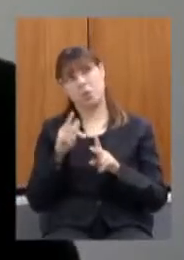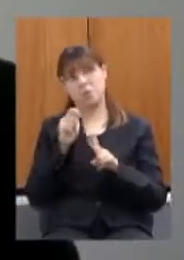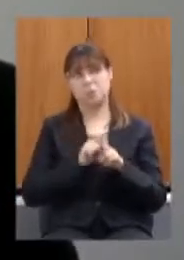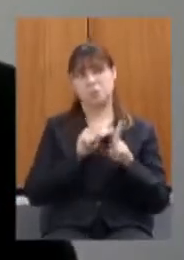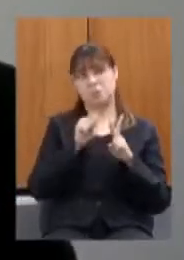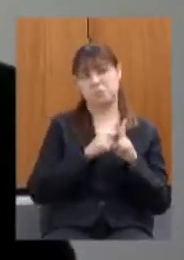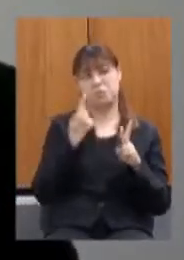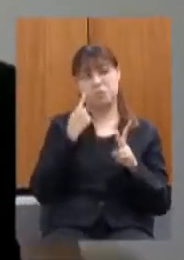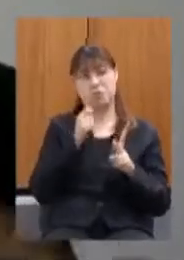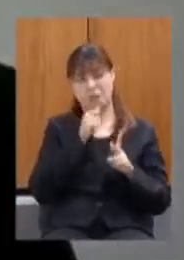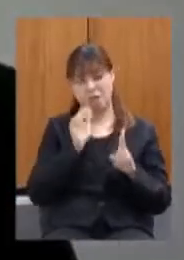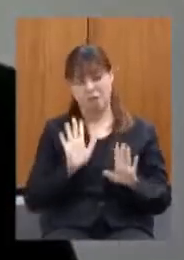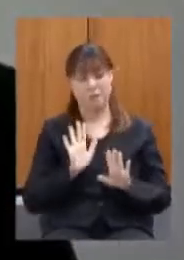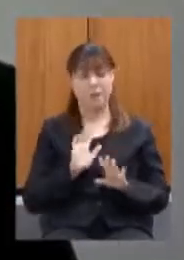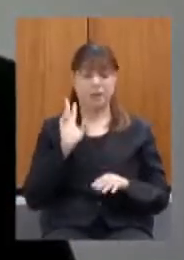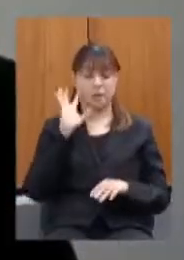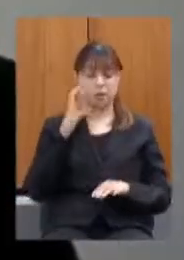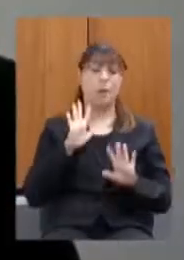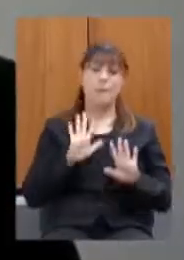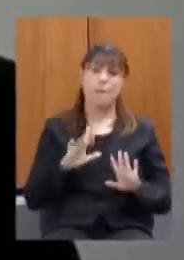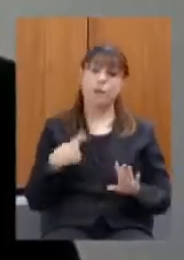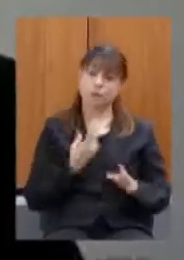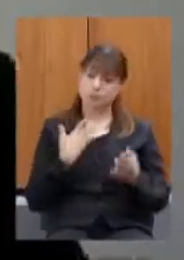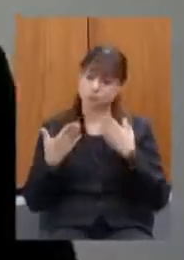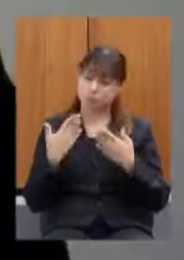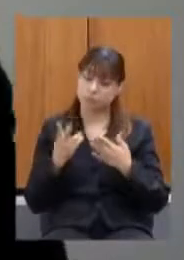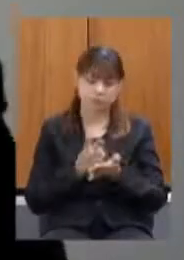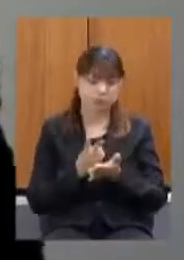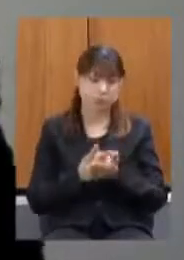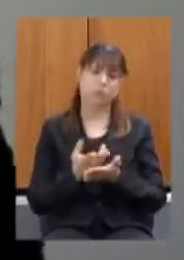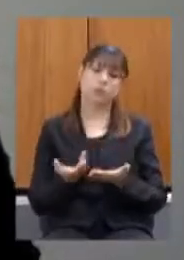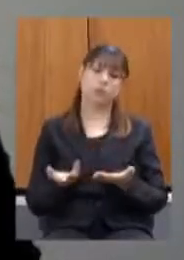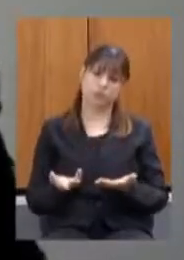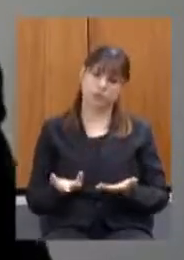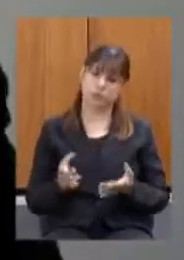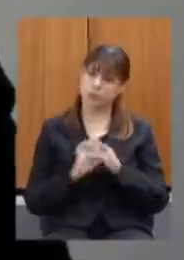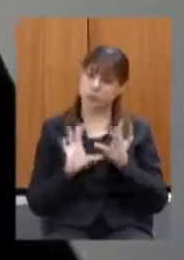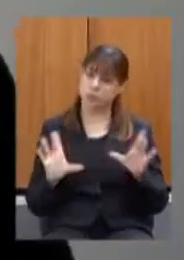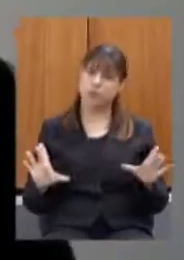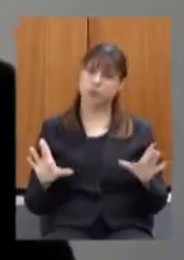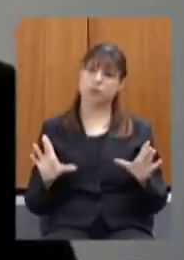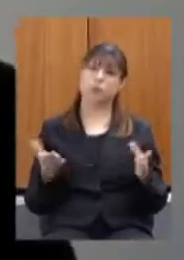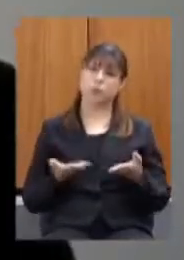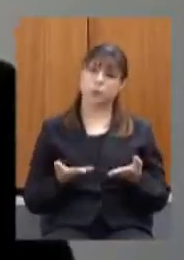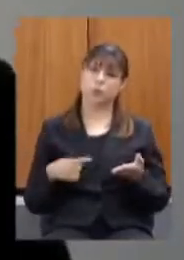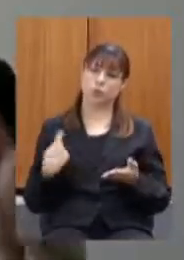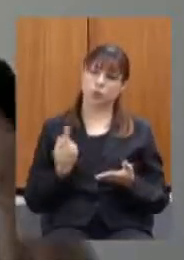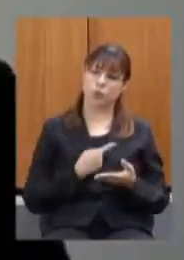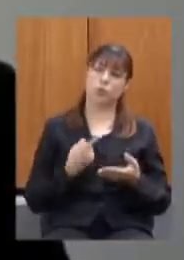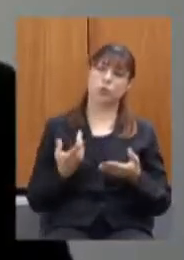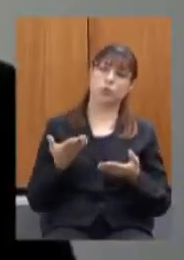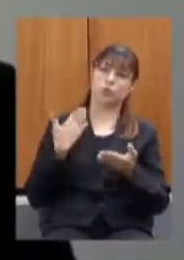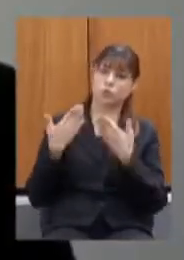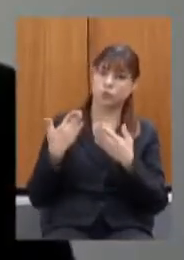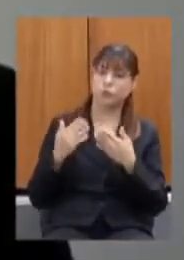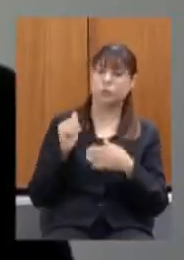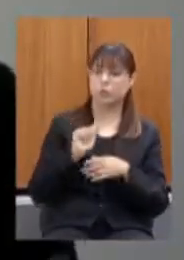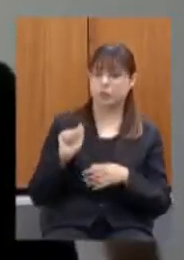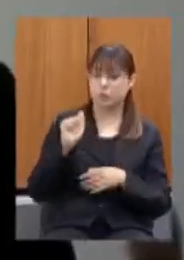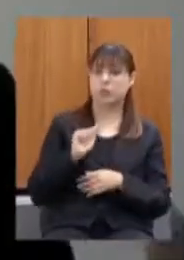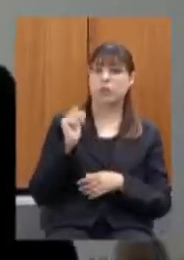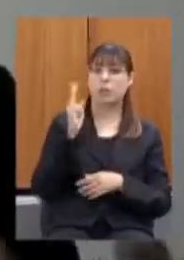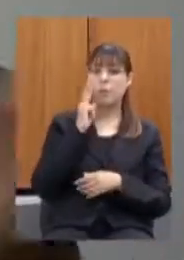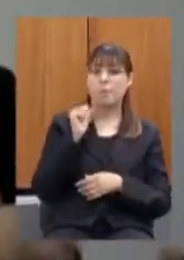operacional disso agora estamos abertos para conversar sempre e se isso iremos receber hoje a associação de bares e restaurantes